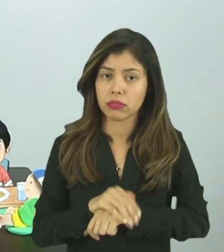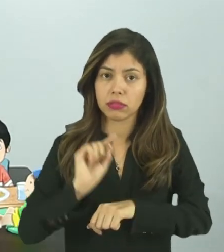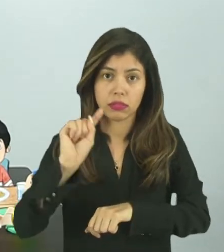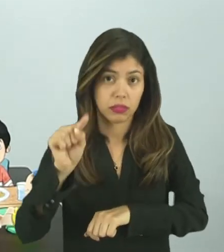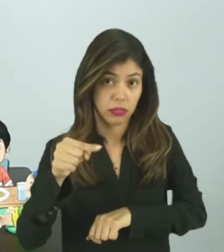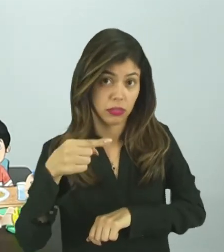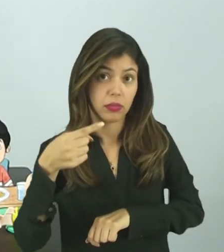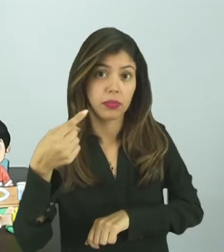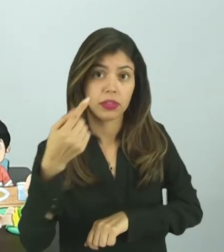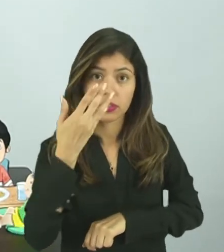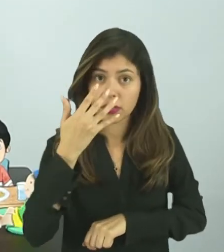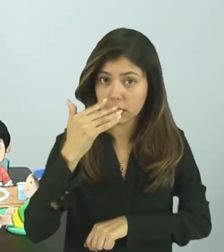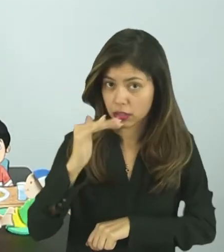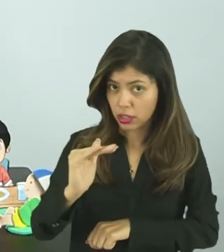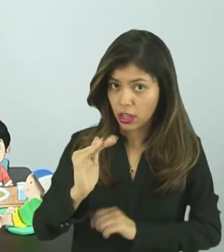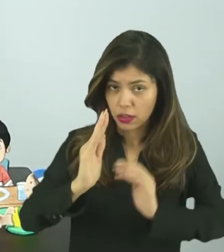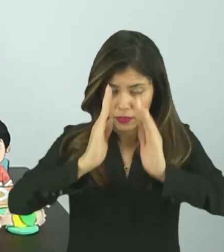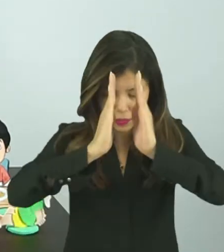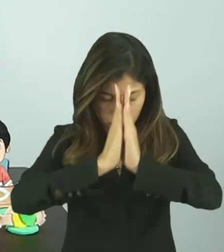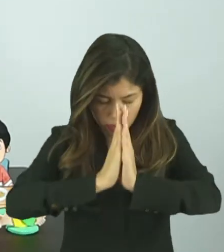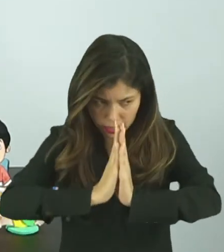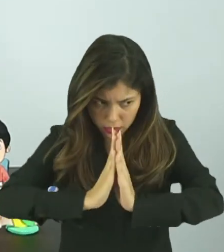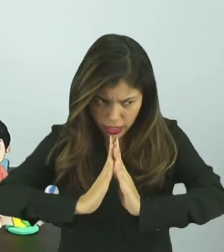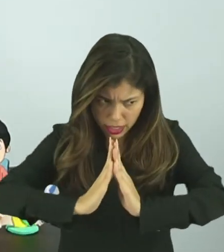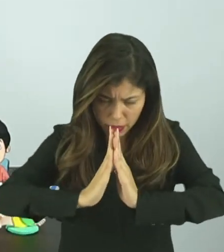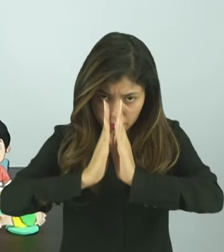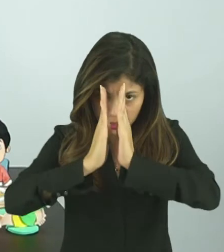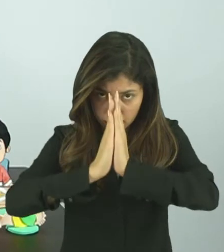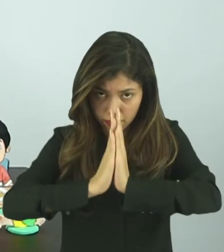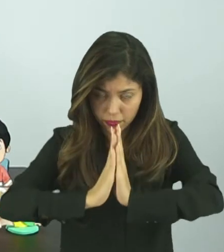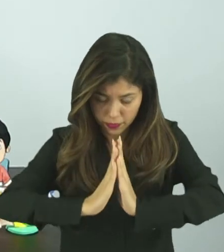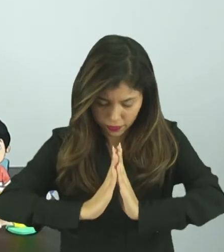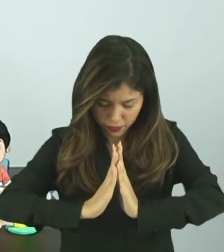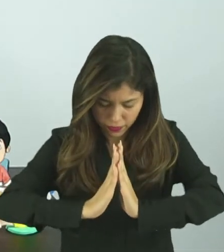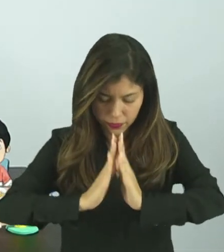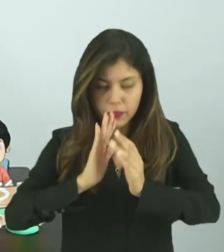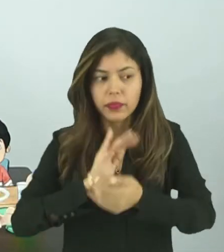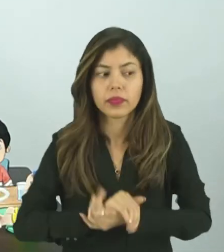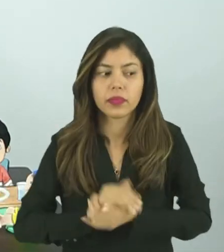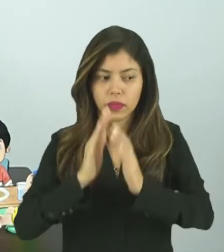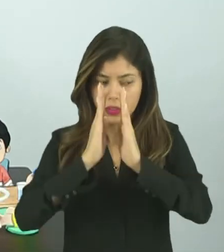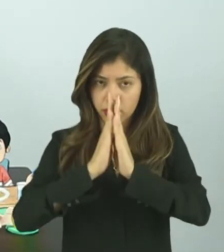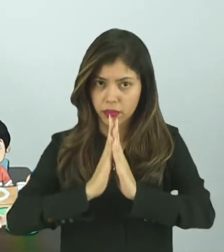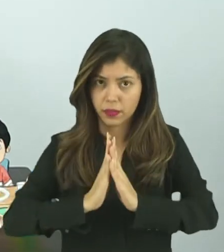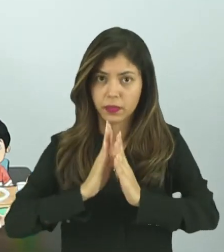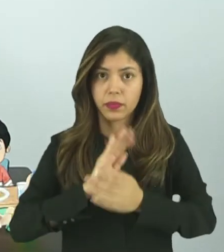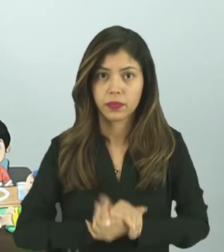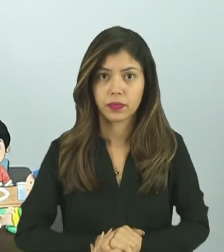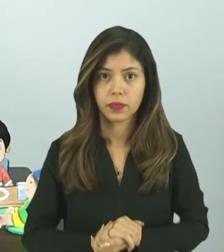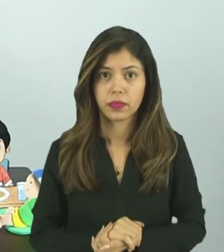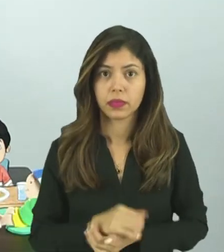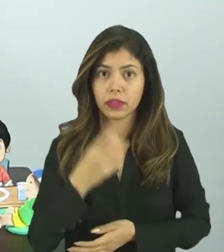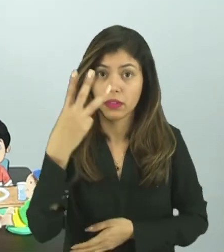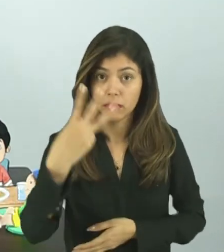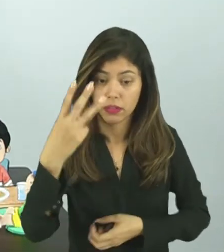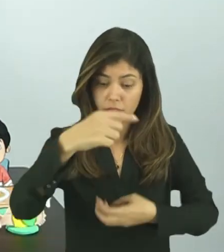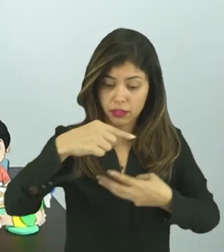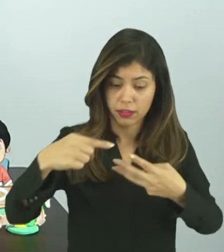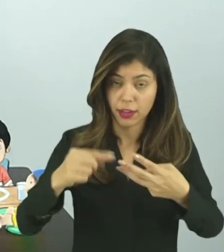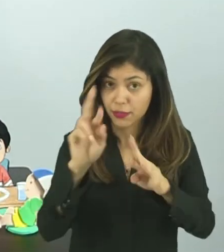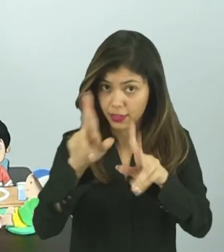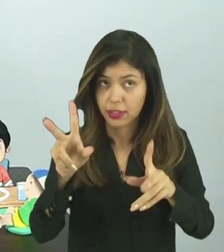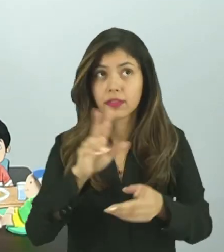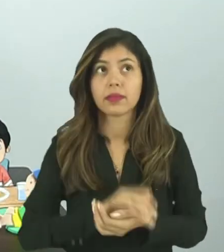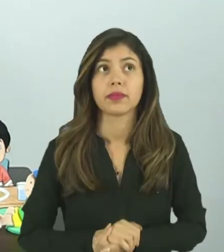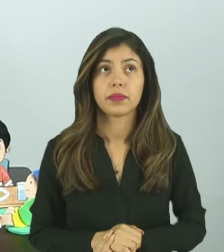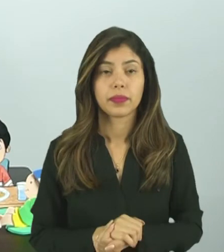tem muita criança que ora, não é? Antes de dormir. Então, são três atividades diferentes.